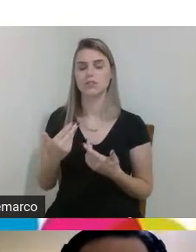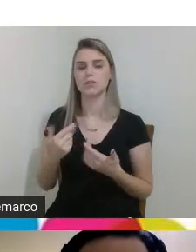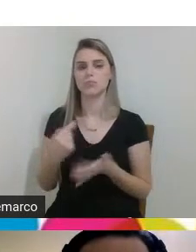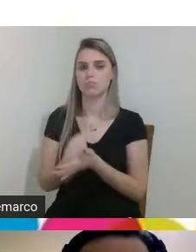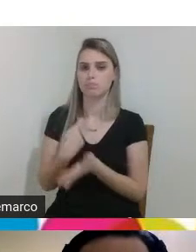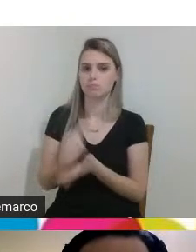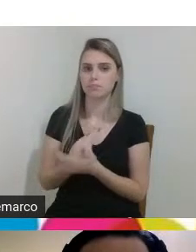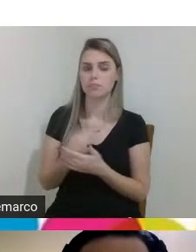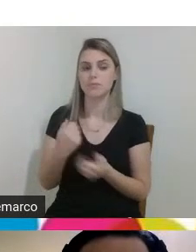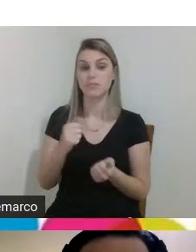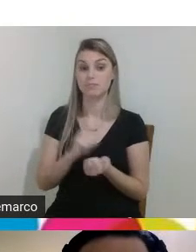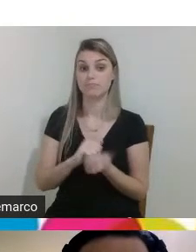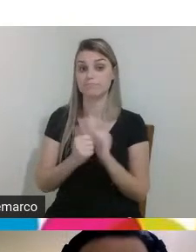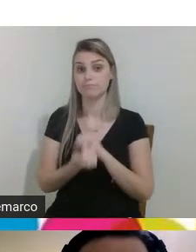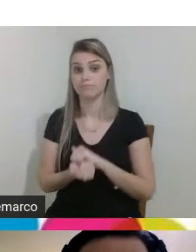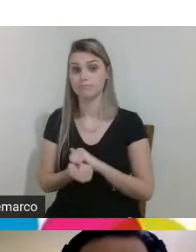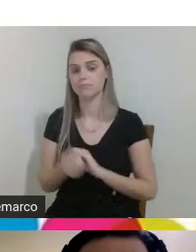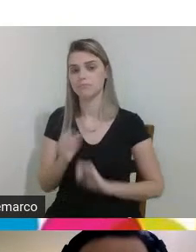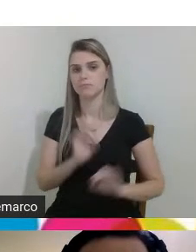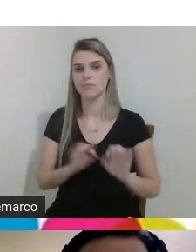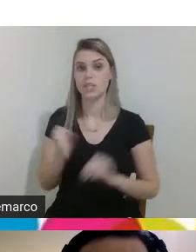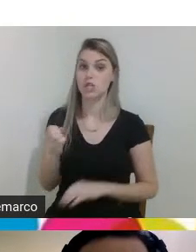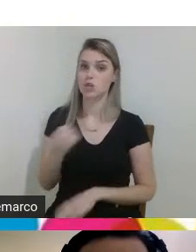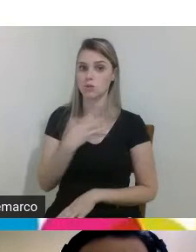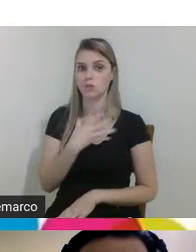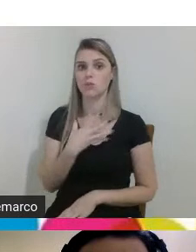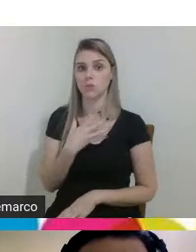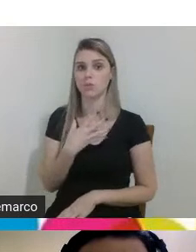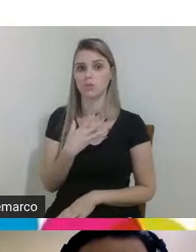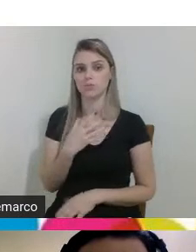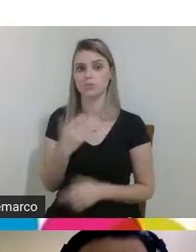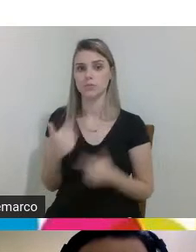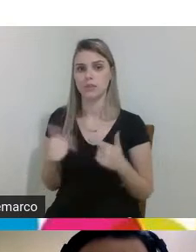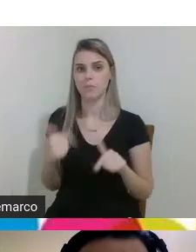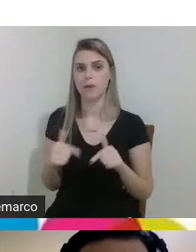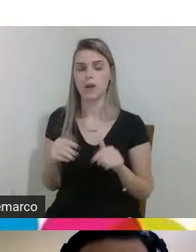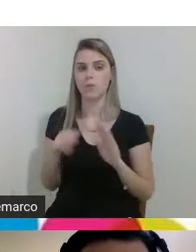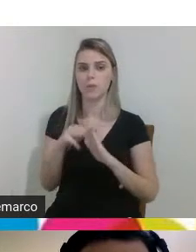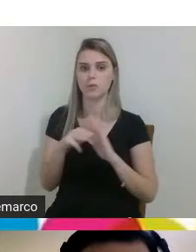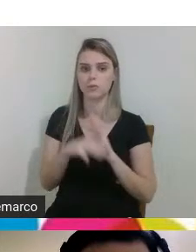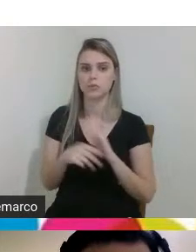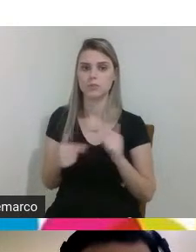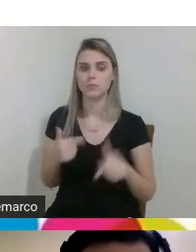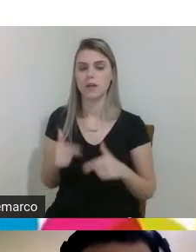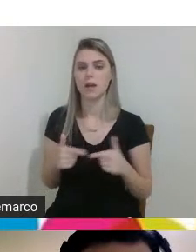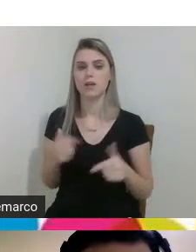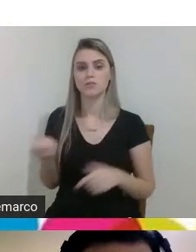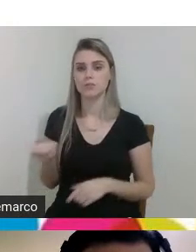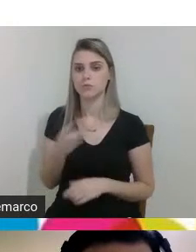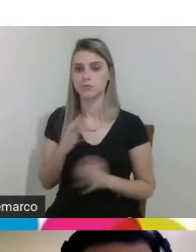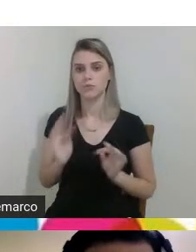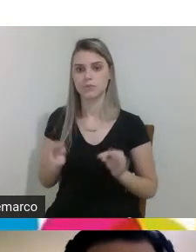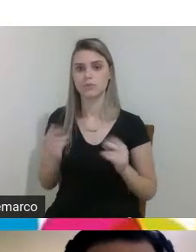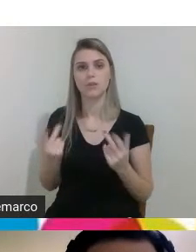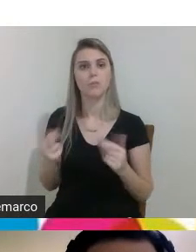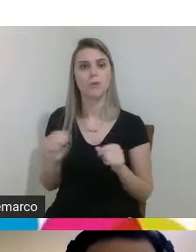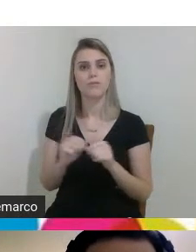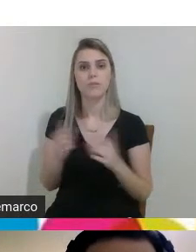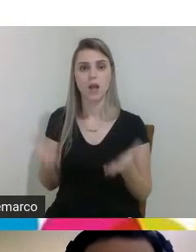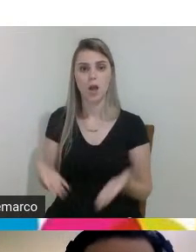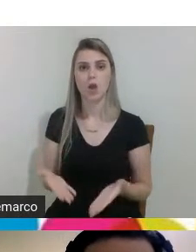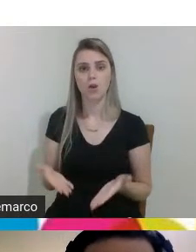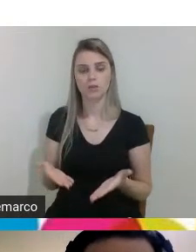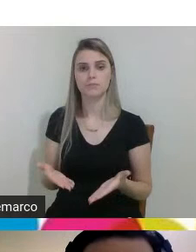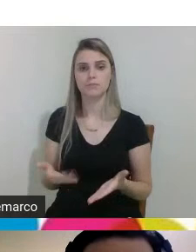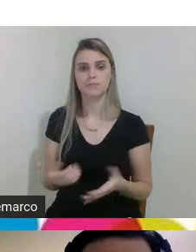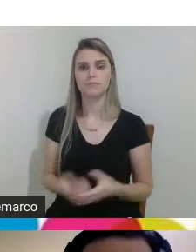nos adequar se inovar então todos se inovaram com as tecnologias como estamos fazendo agora né nos